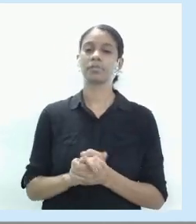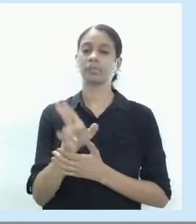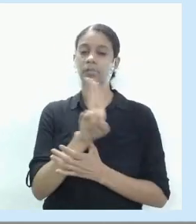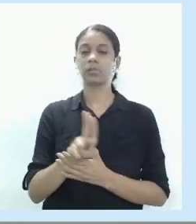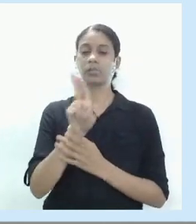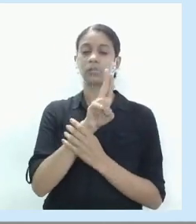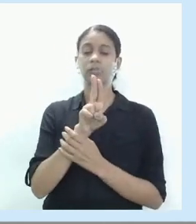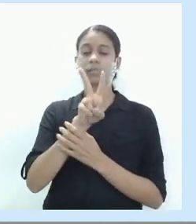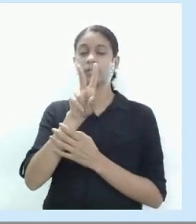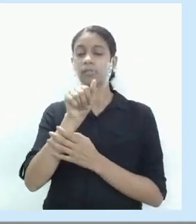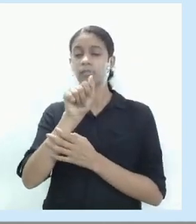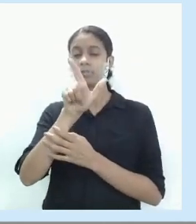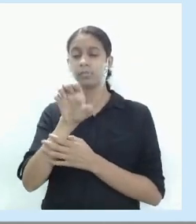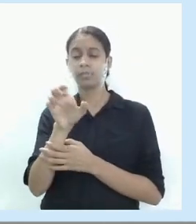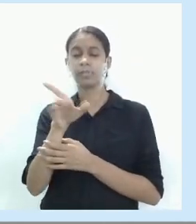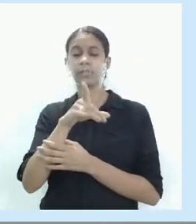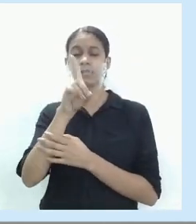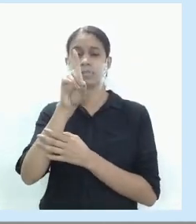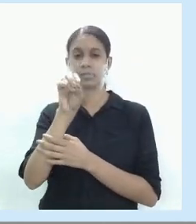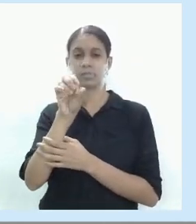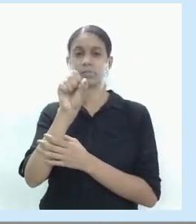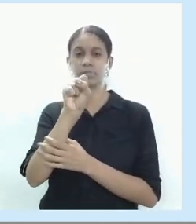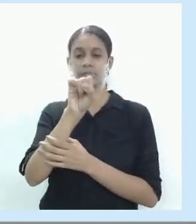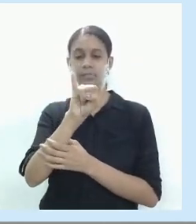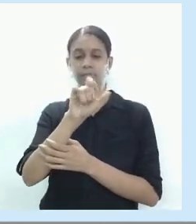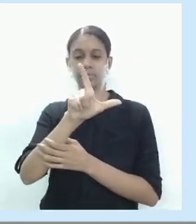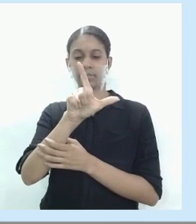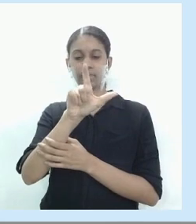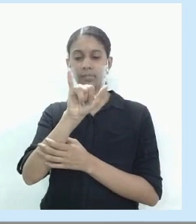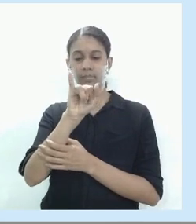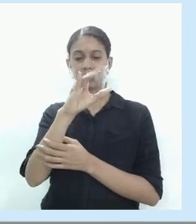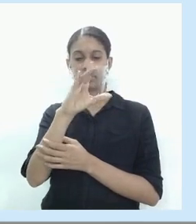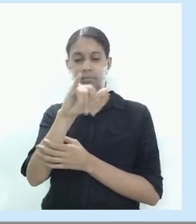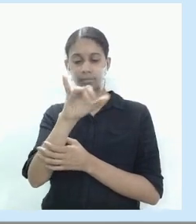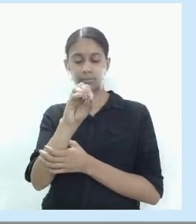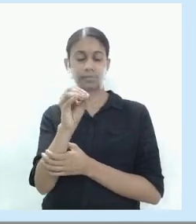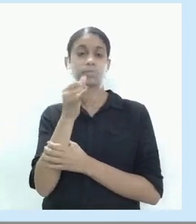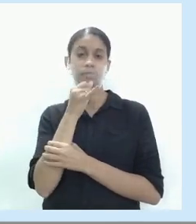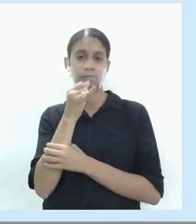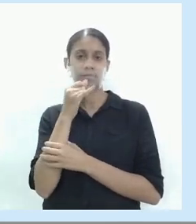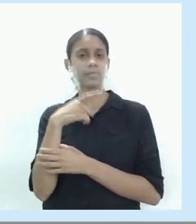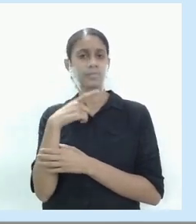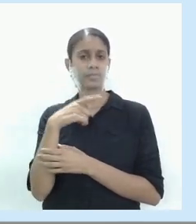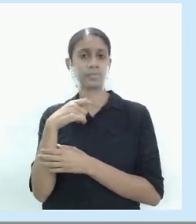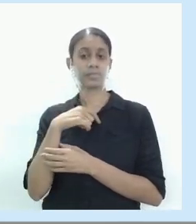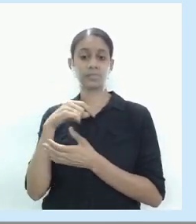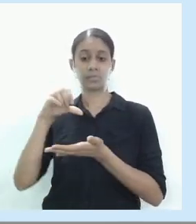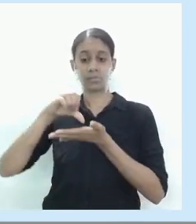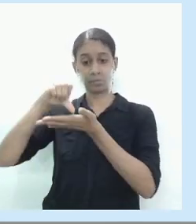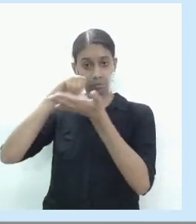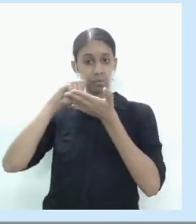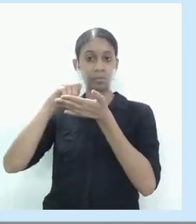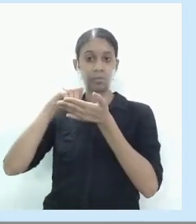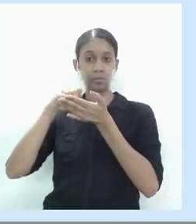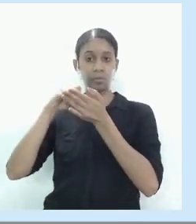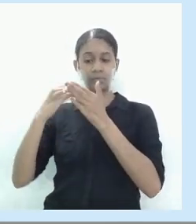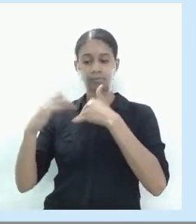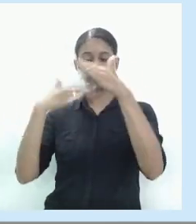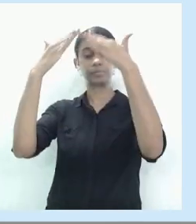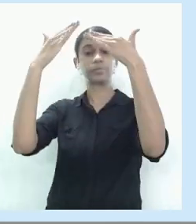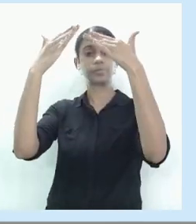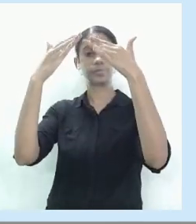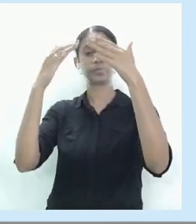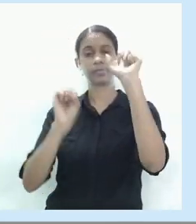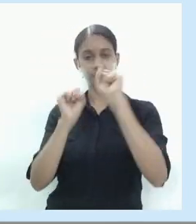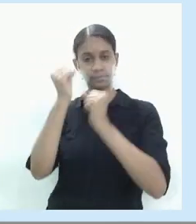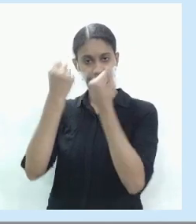do Silício dos Estados Unidos. Então essas indústrias ela tem ali um tecnopólo de desenvolvimento onde a indústria